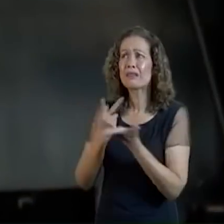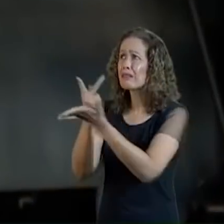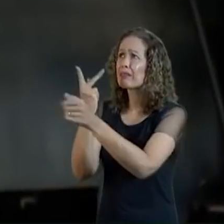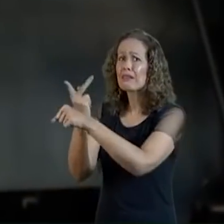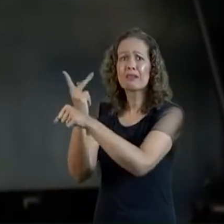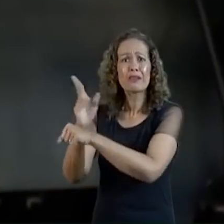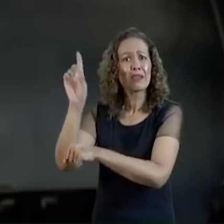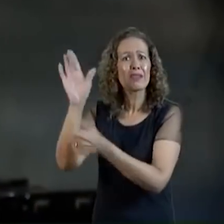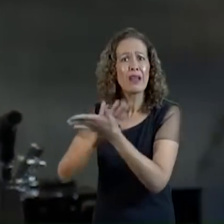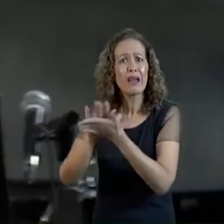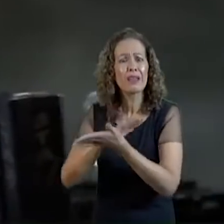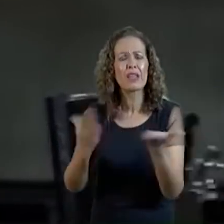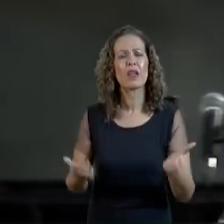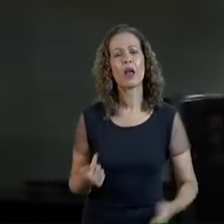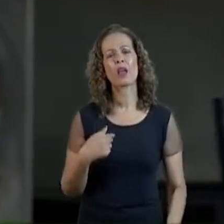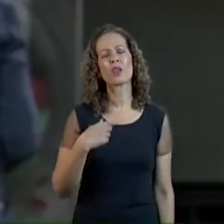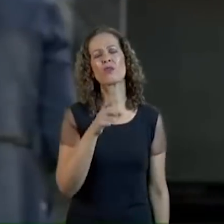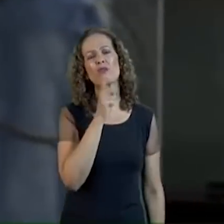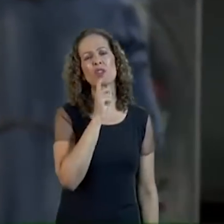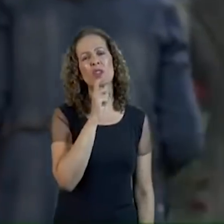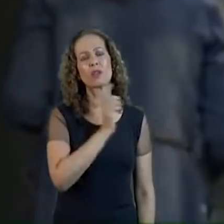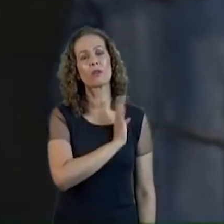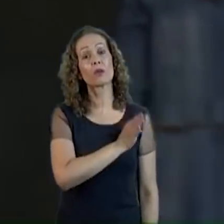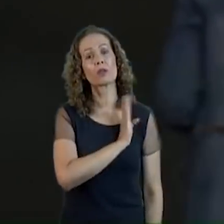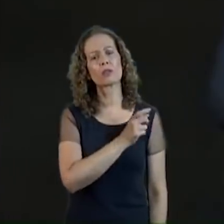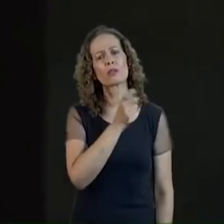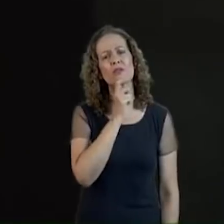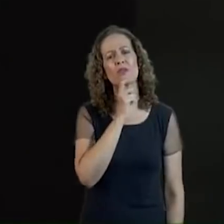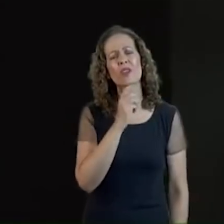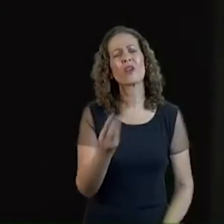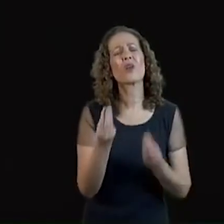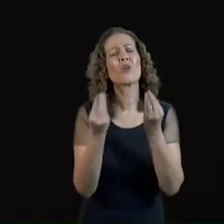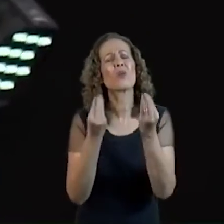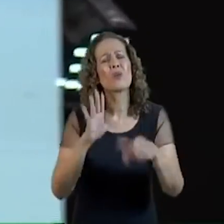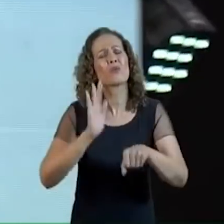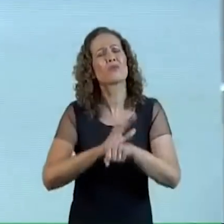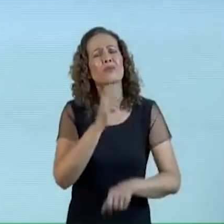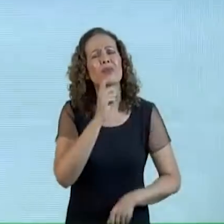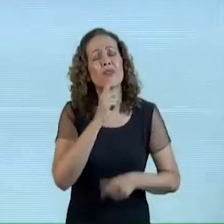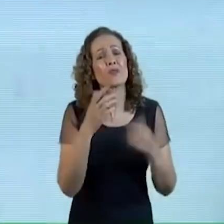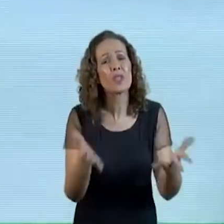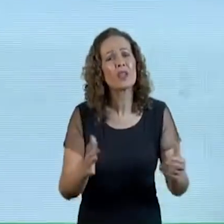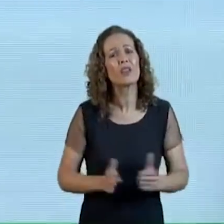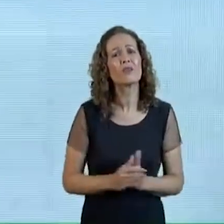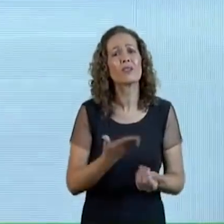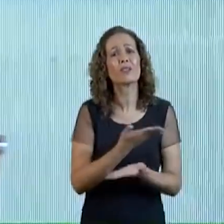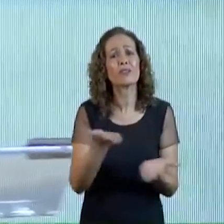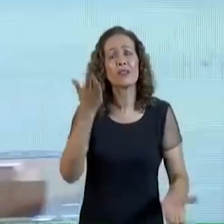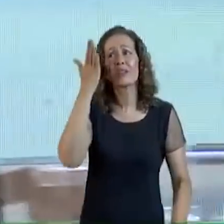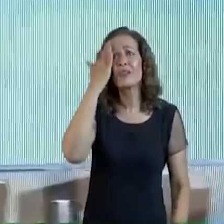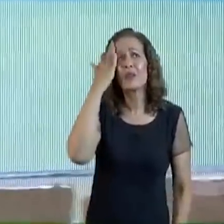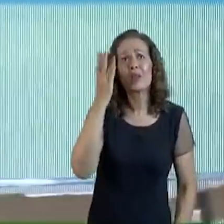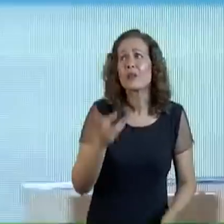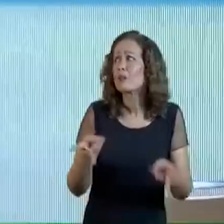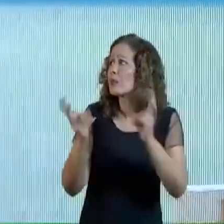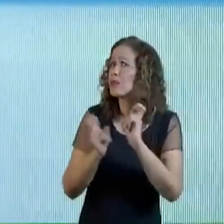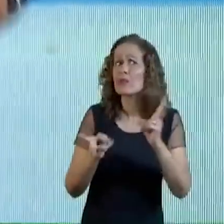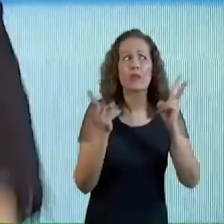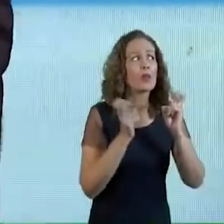Não, eu fiquei mais frio Como você ficou mais frio? Se você está vendo Que os sinais da volta de Jesus Estão